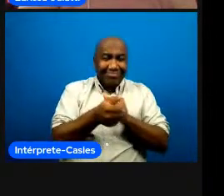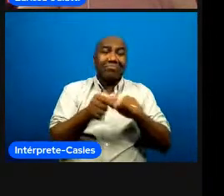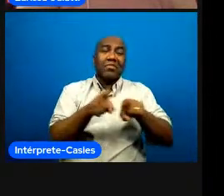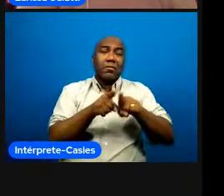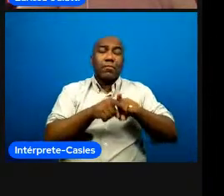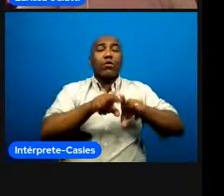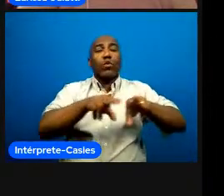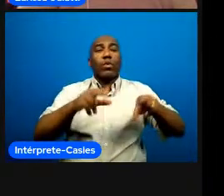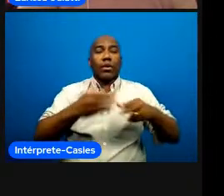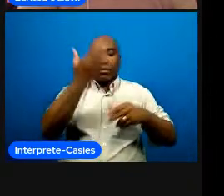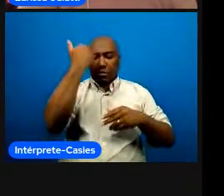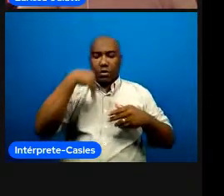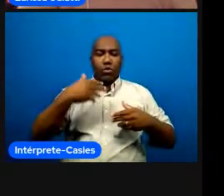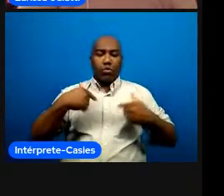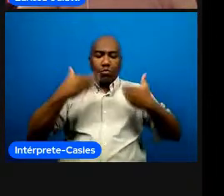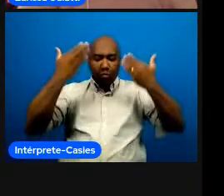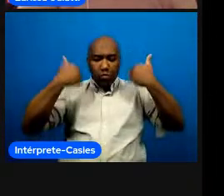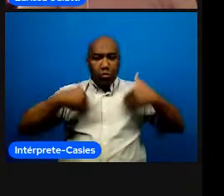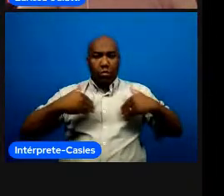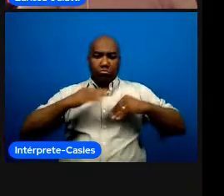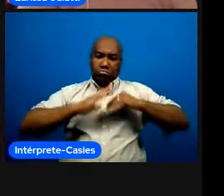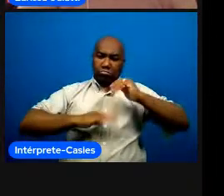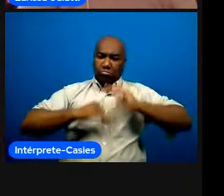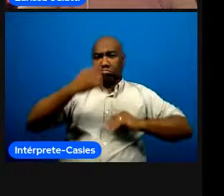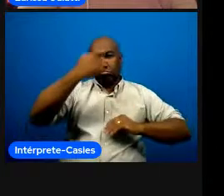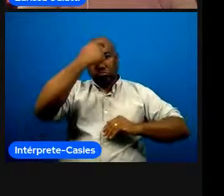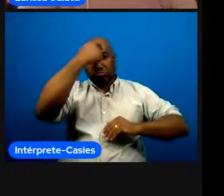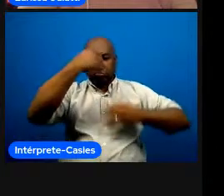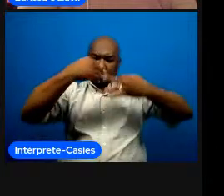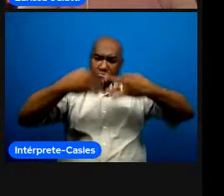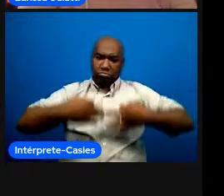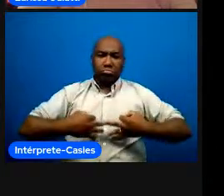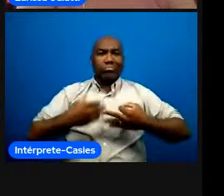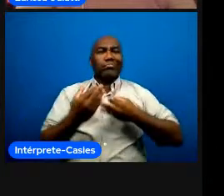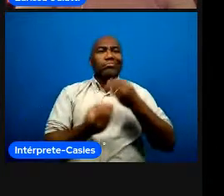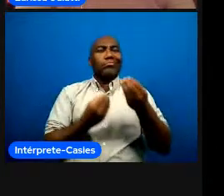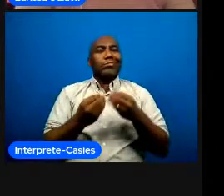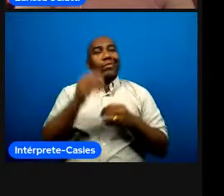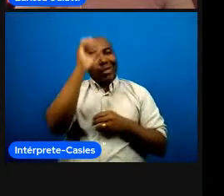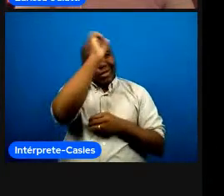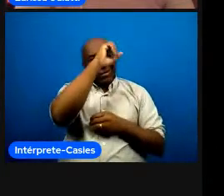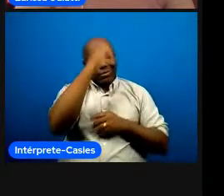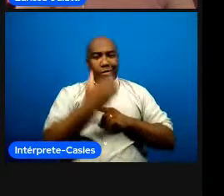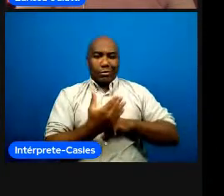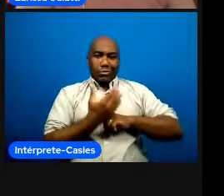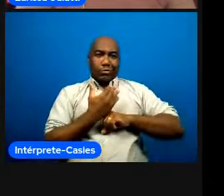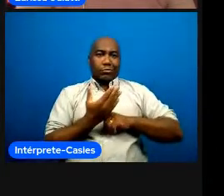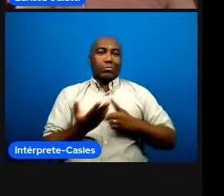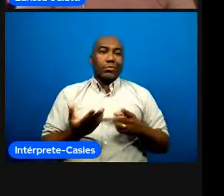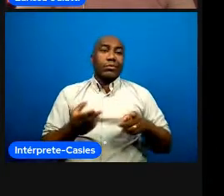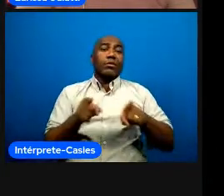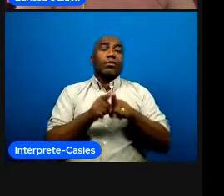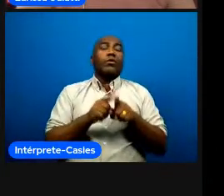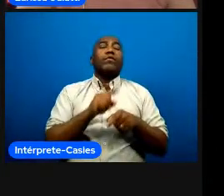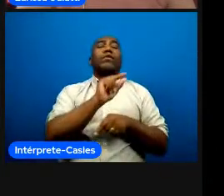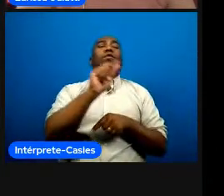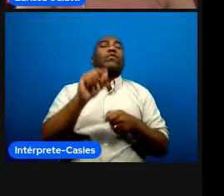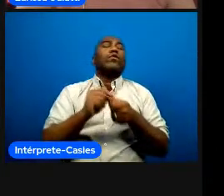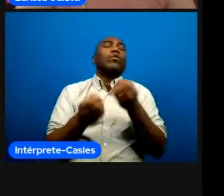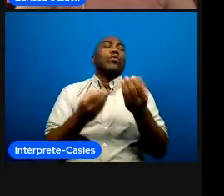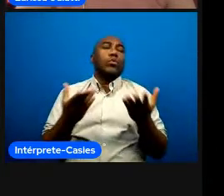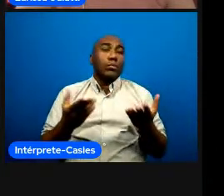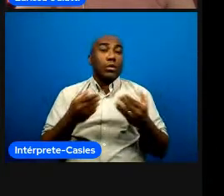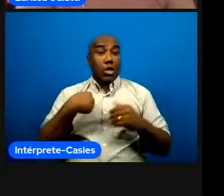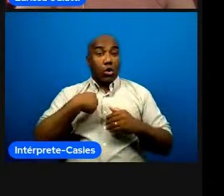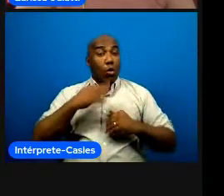valores sobre conhecimentos pedagógicos didáticos e aí a gente vê às vezes porque as coisas demoram para mudar né então se eu aprendi a dar